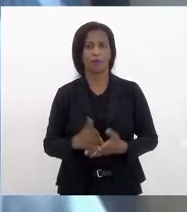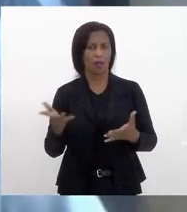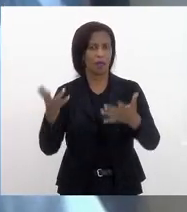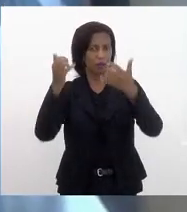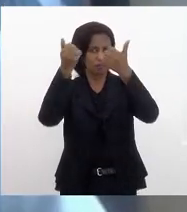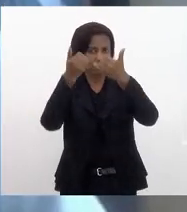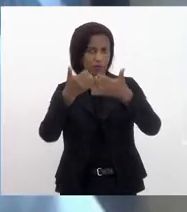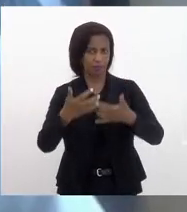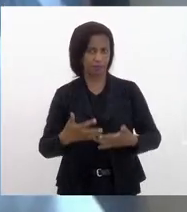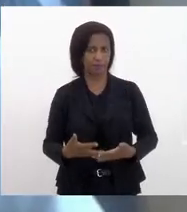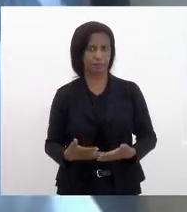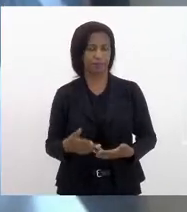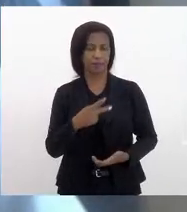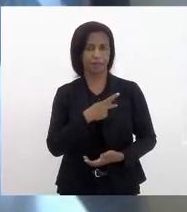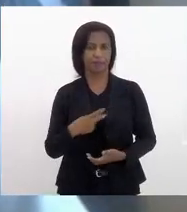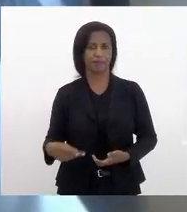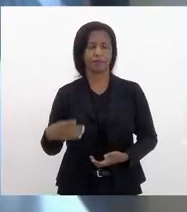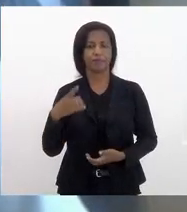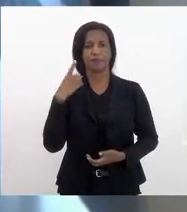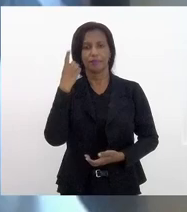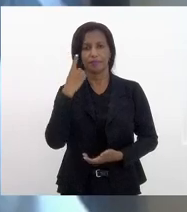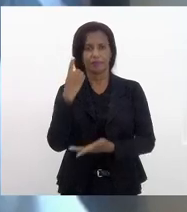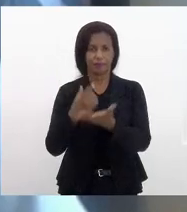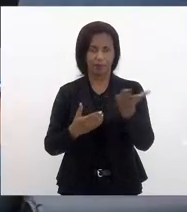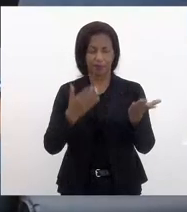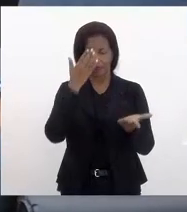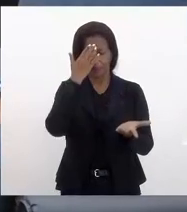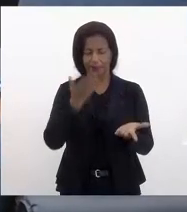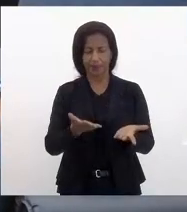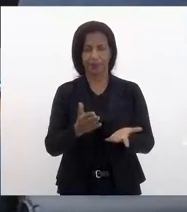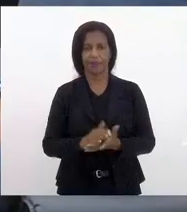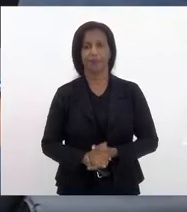explicação do presidente e deputados. Obrigado.